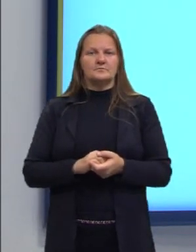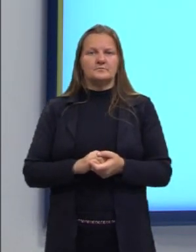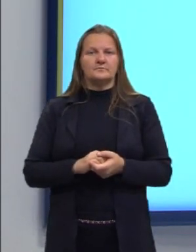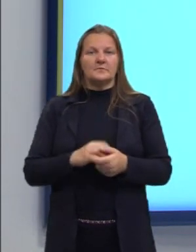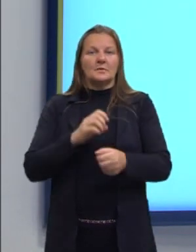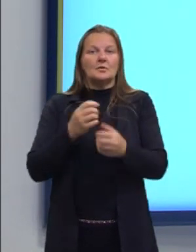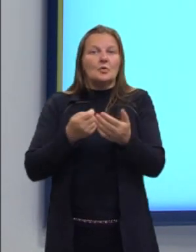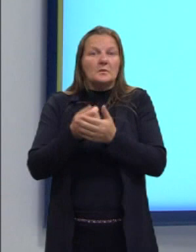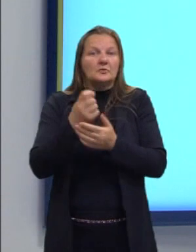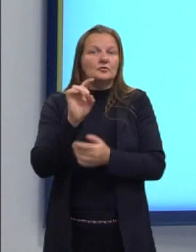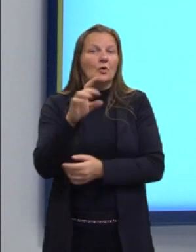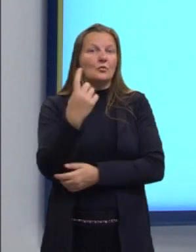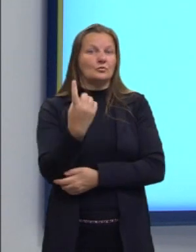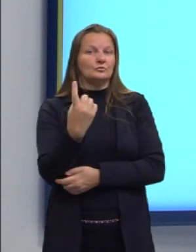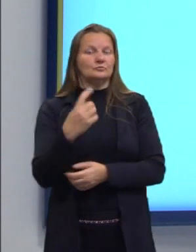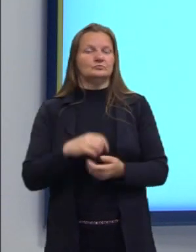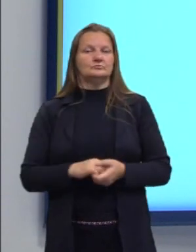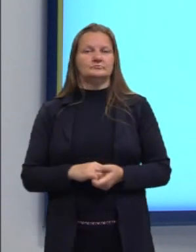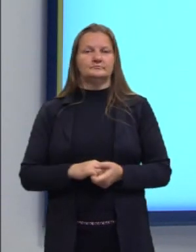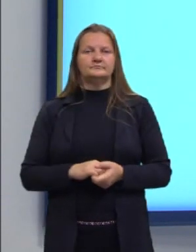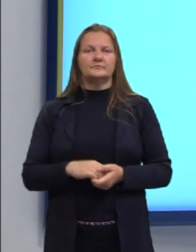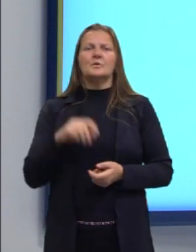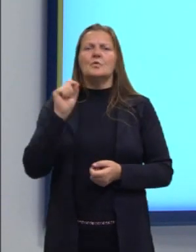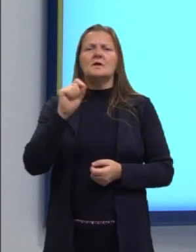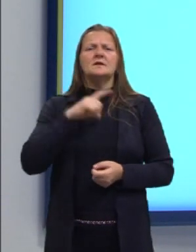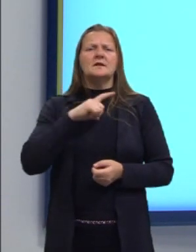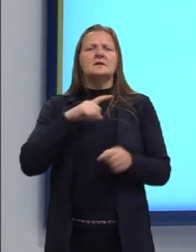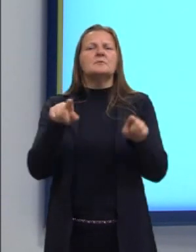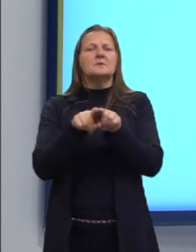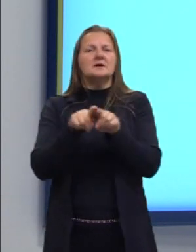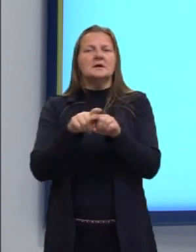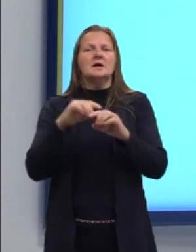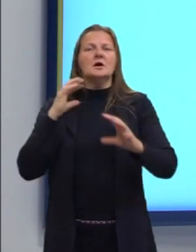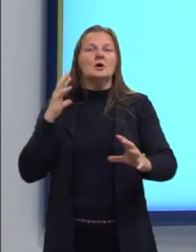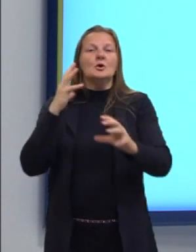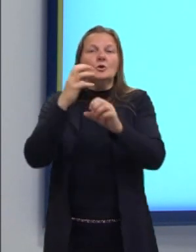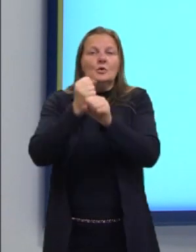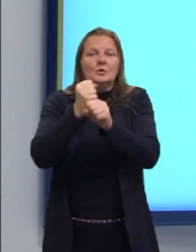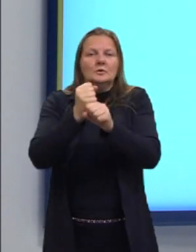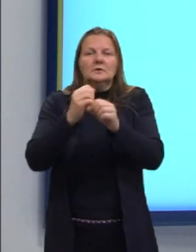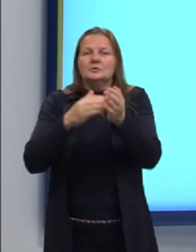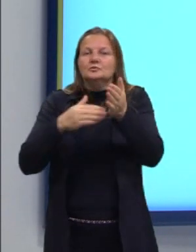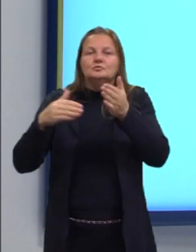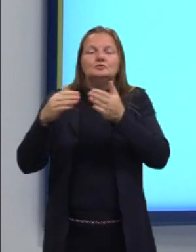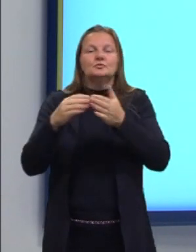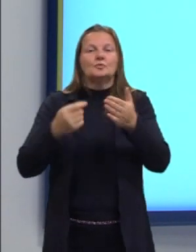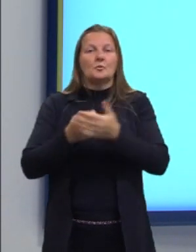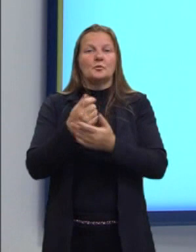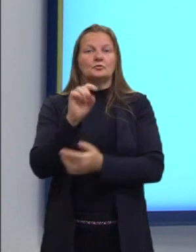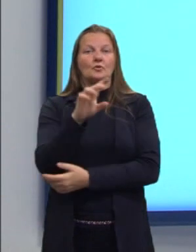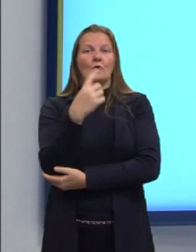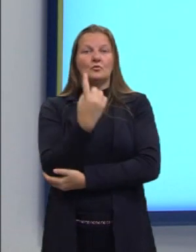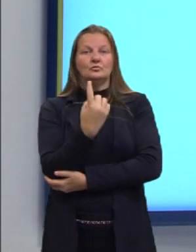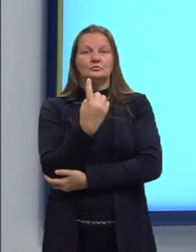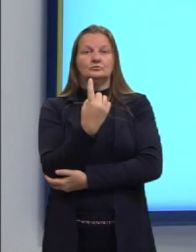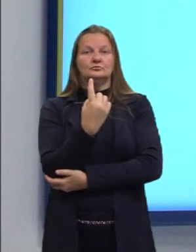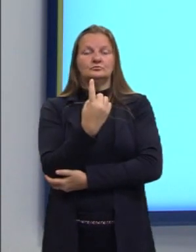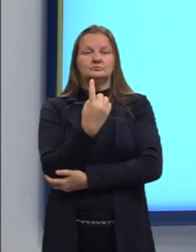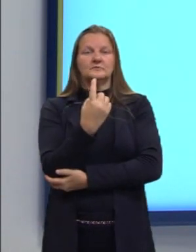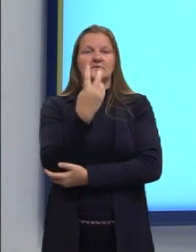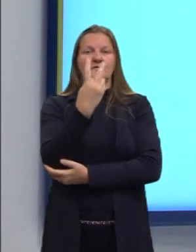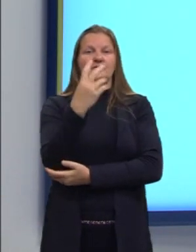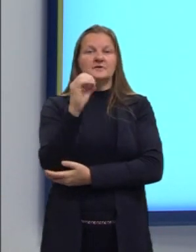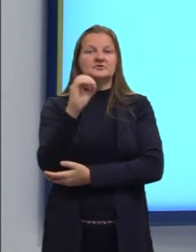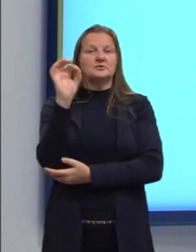somente que foram muitos. O que que temos também? Bem, que o total de alunos que comprou um único bilhete era de